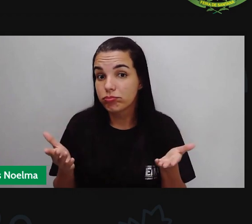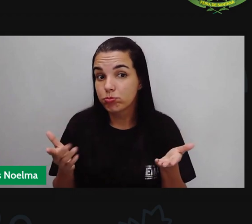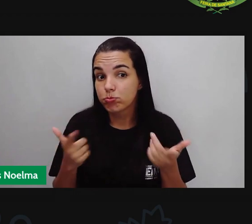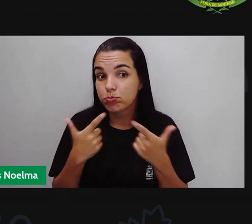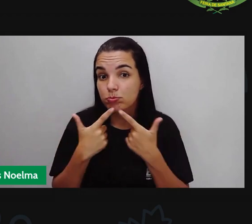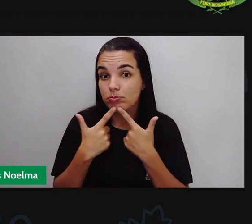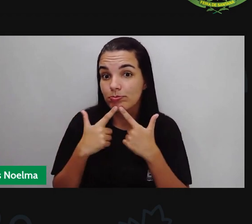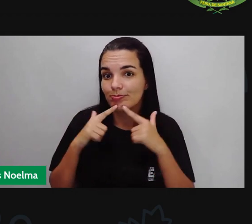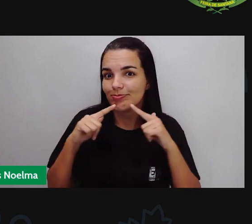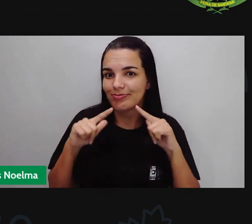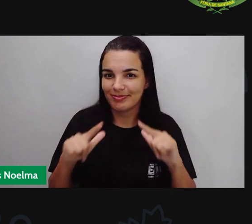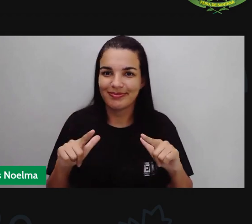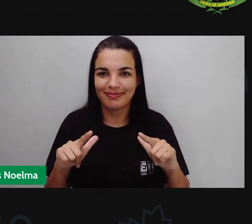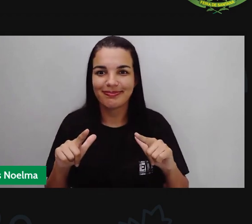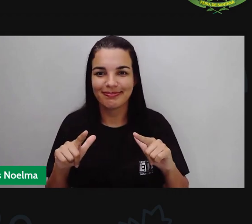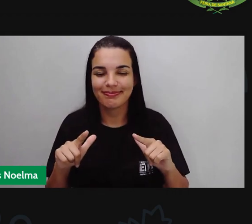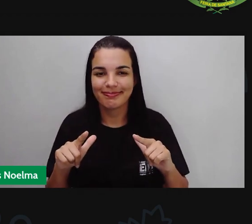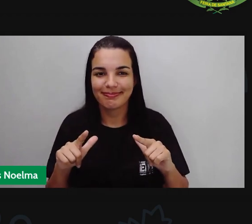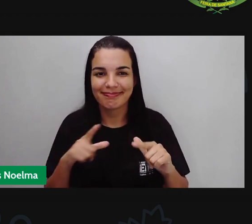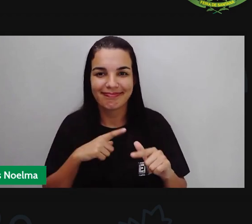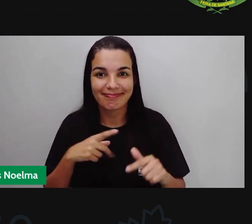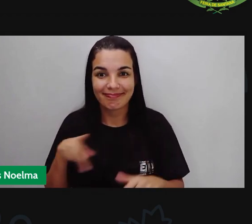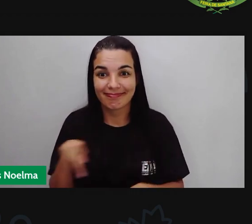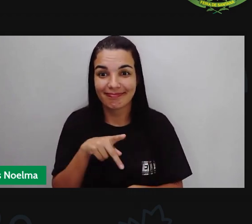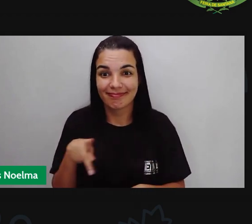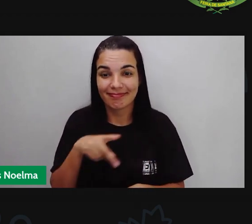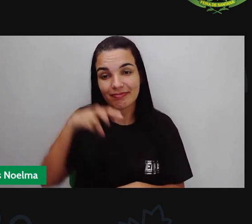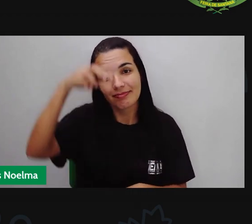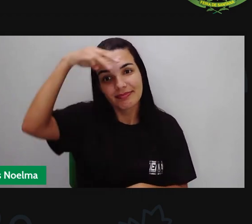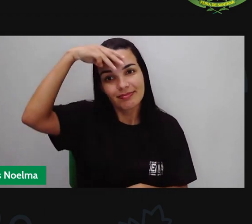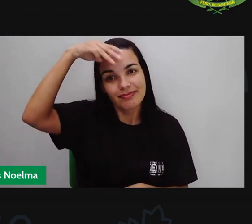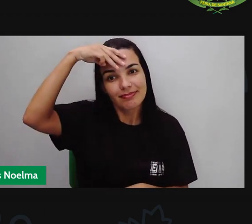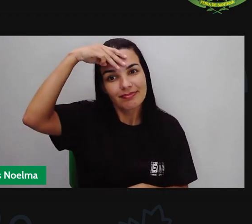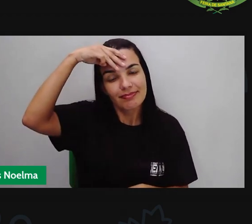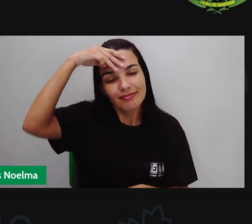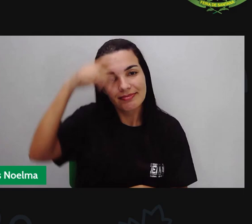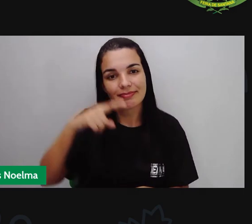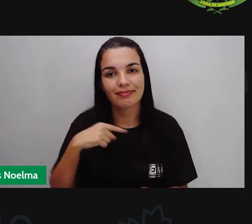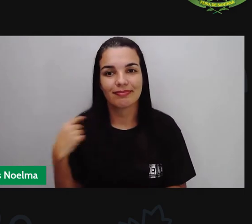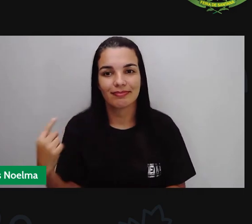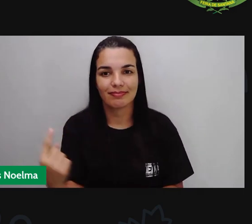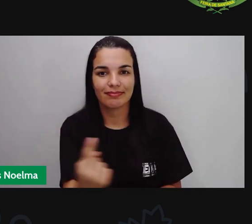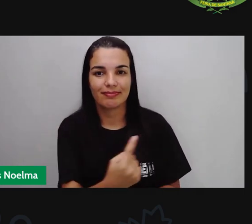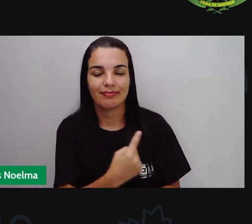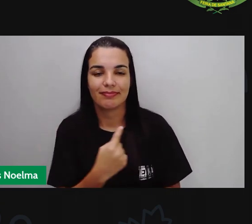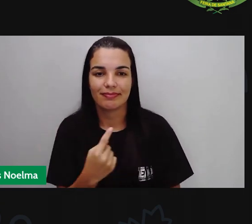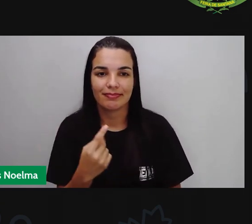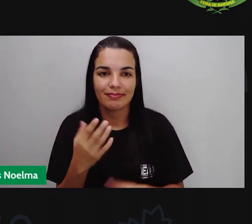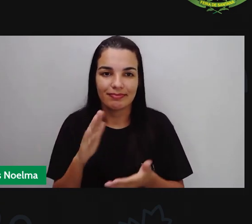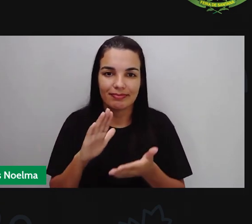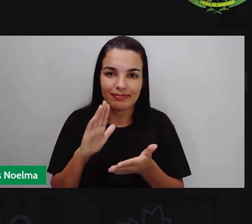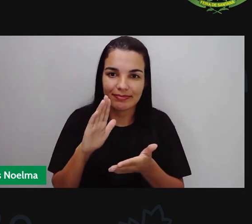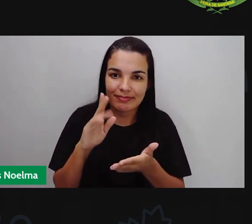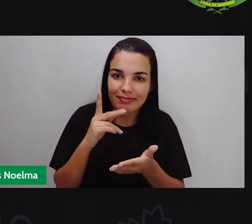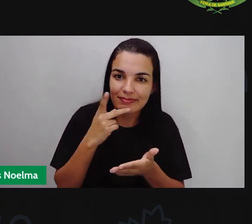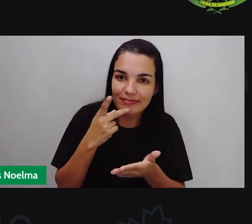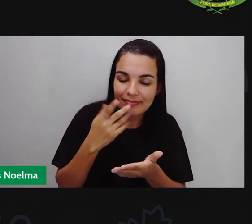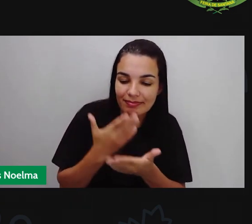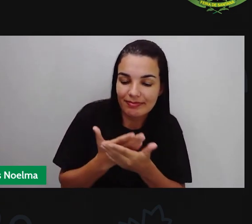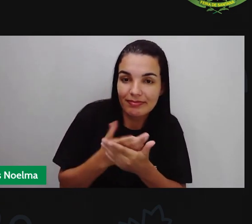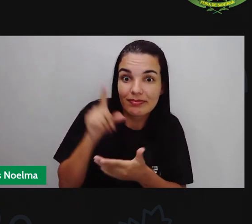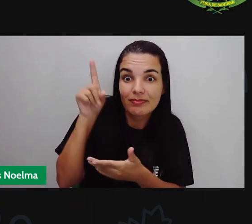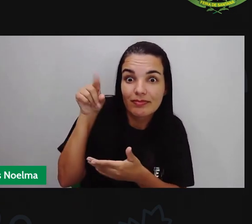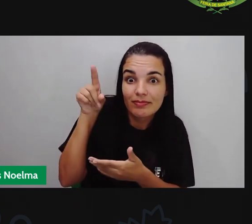aula de linguagens. Eu sou a professora Mirce e falaremos sobre o uso das pontuações, certo?